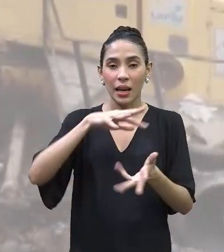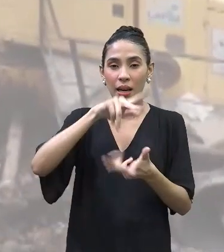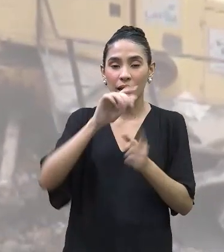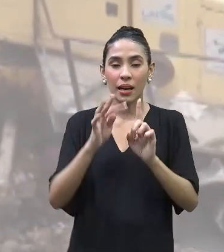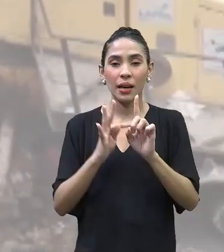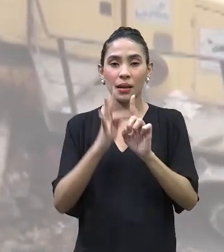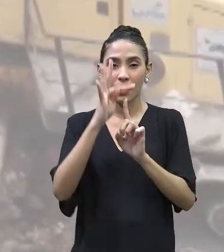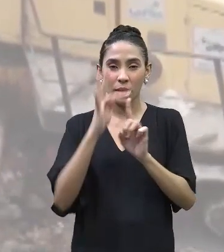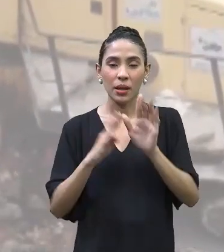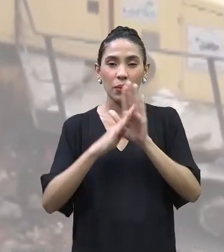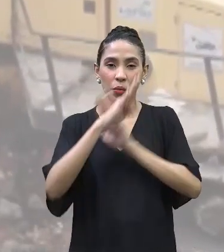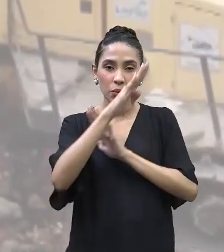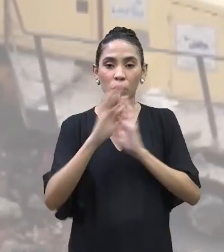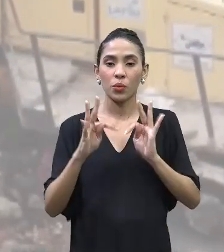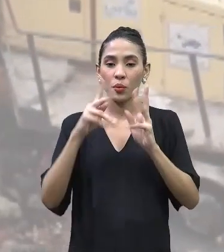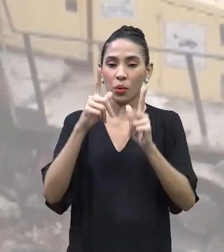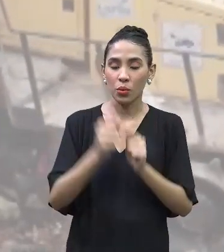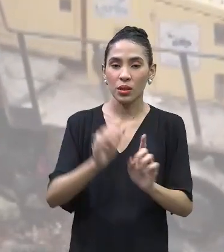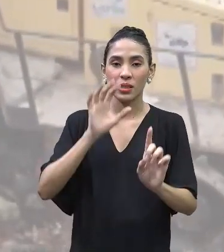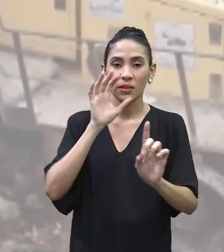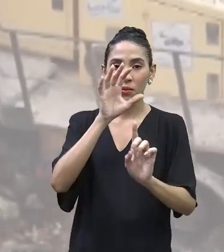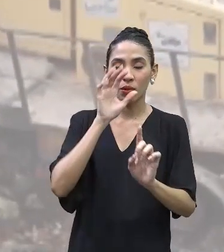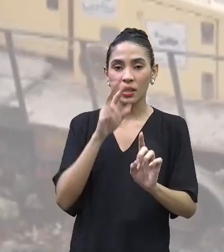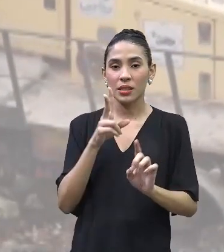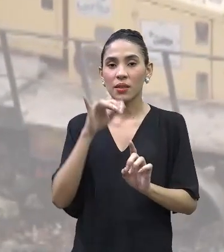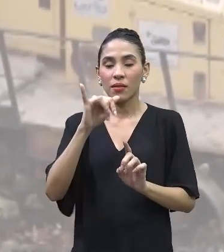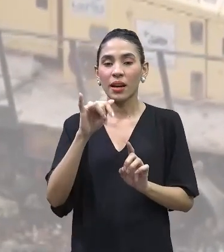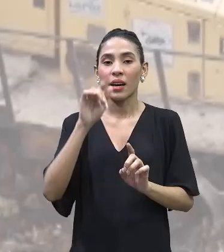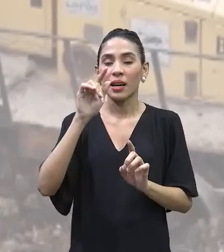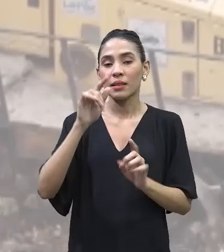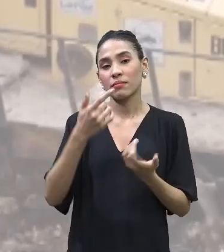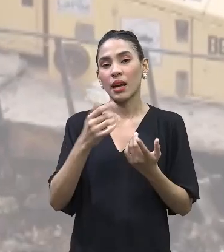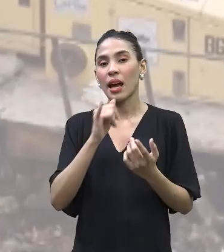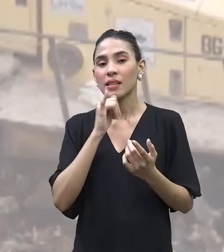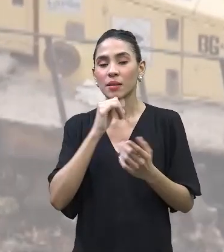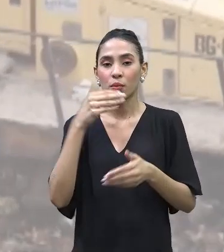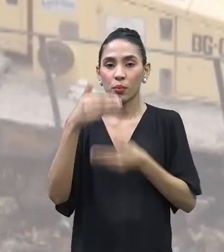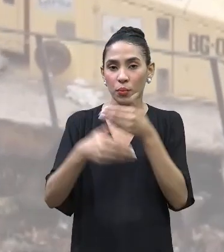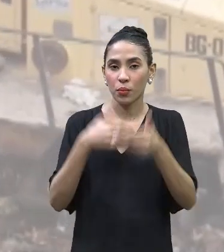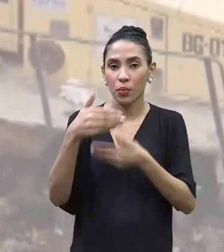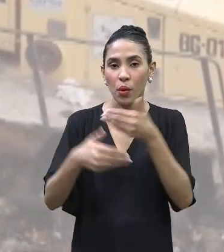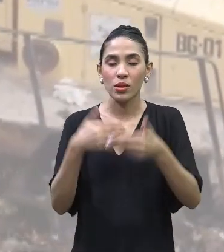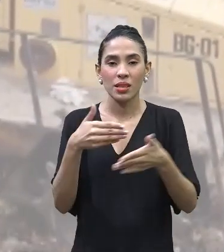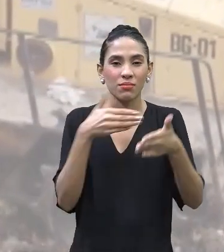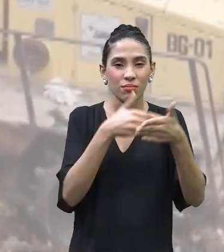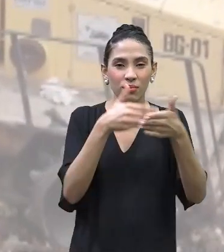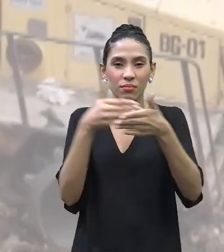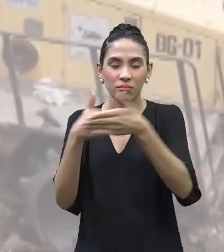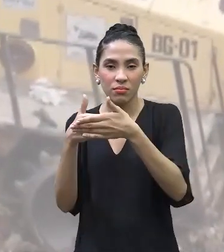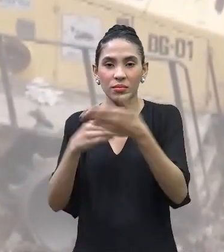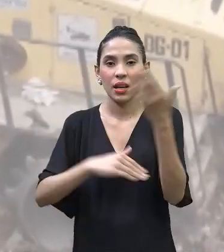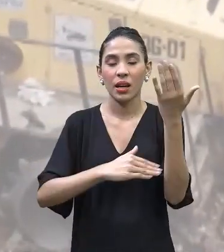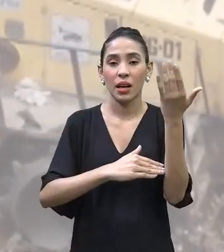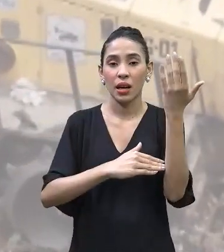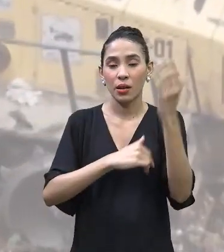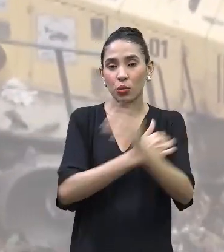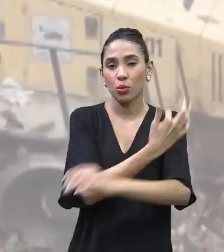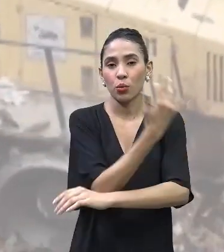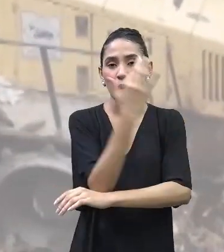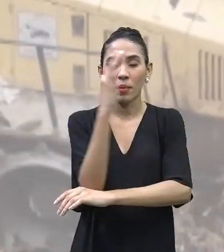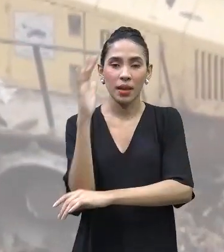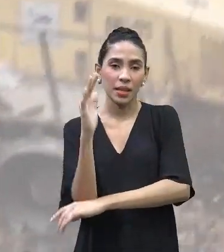impactos, eles causam ali um processo de interferência no ambiente. Vai desde